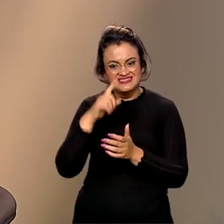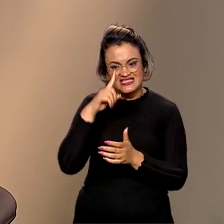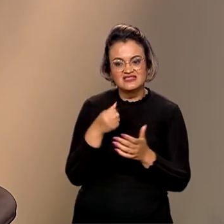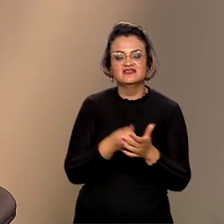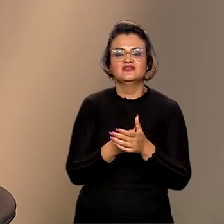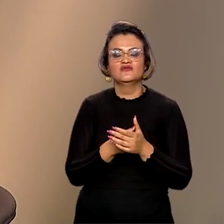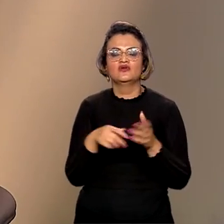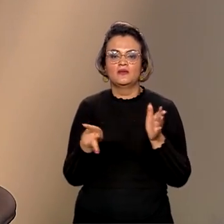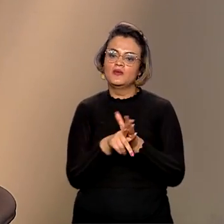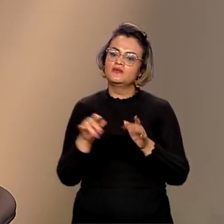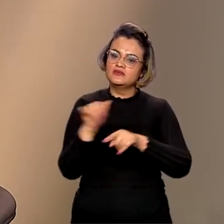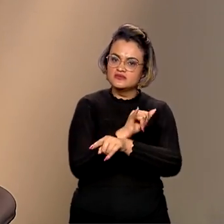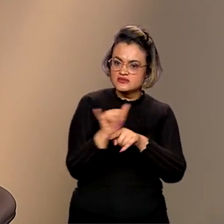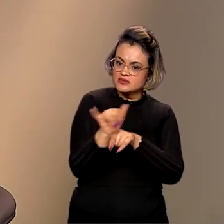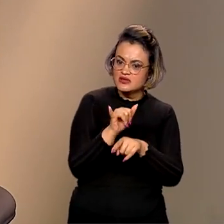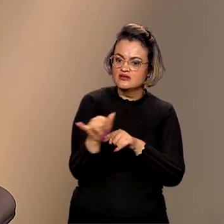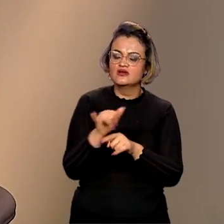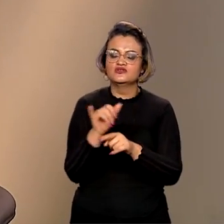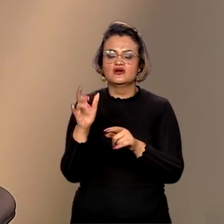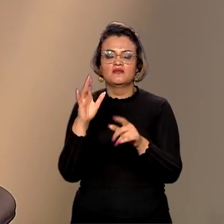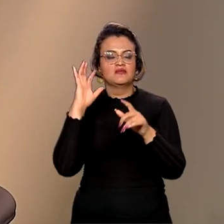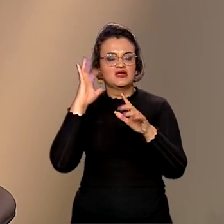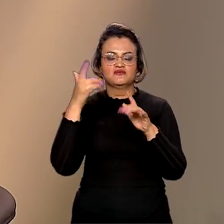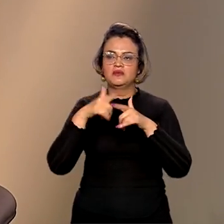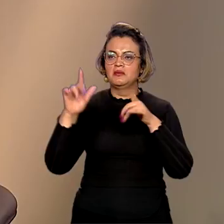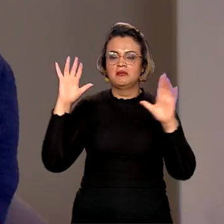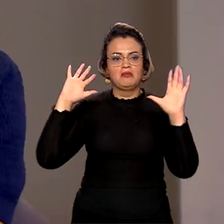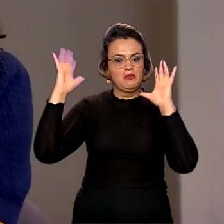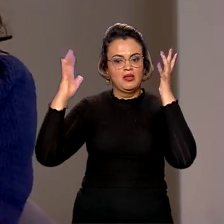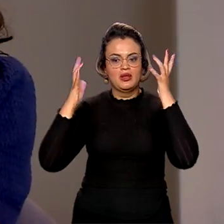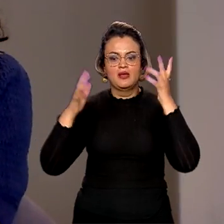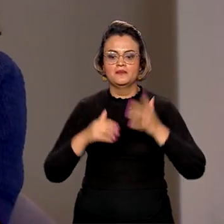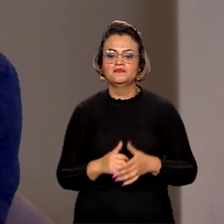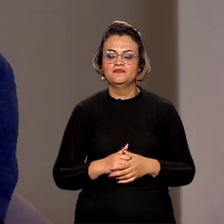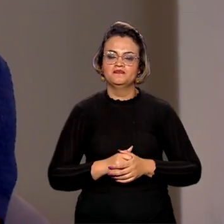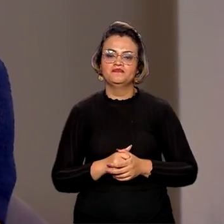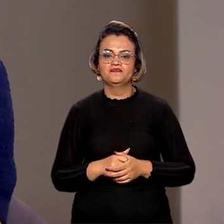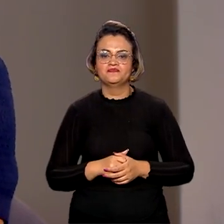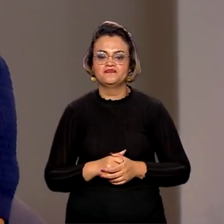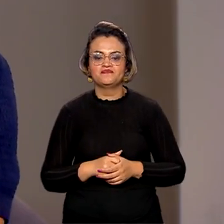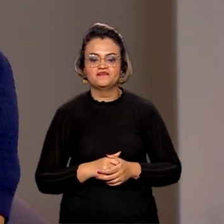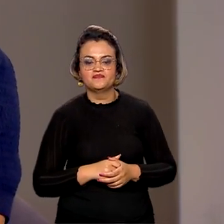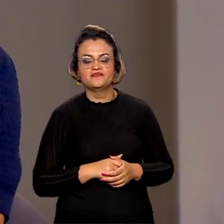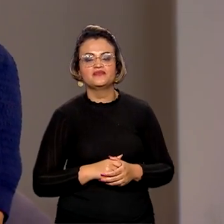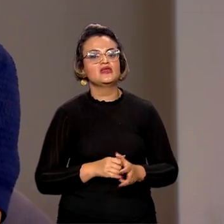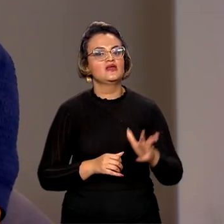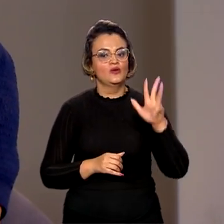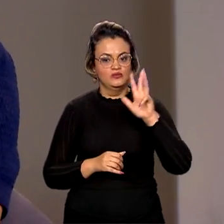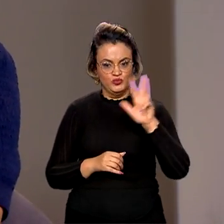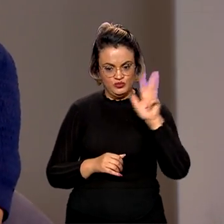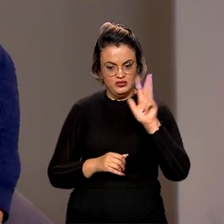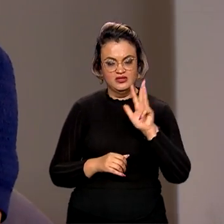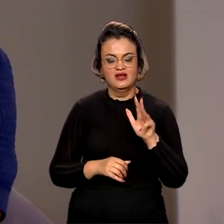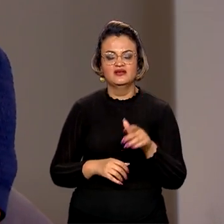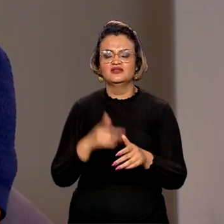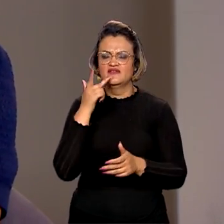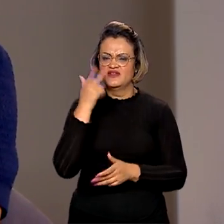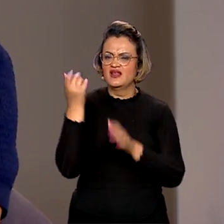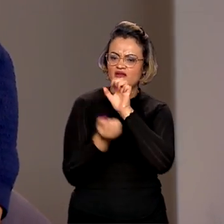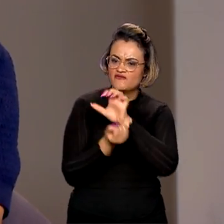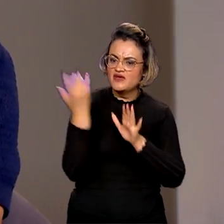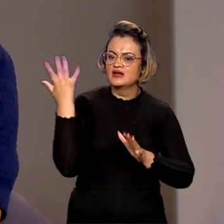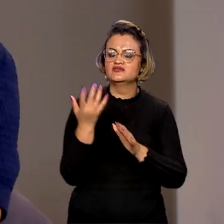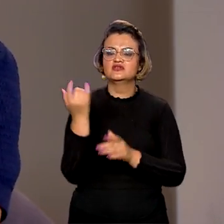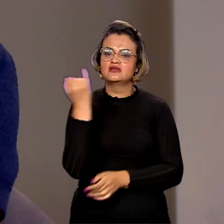estratégias para o combate às mudanças climáticas. Agora, ministra, o próprio presidente Lula já tem batido nessa tecla da